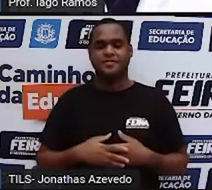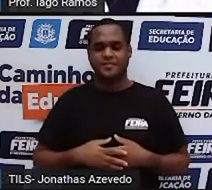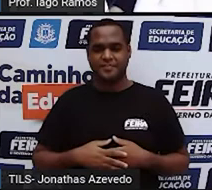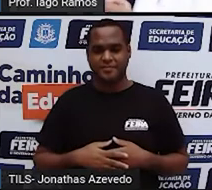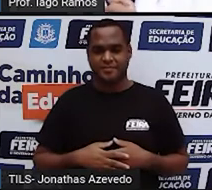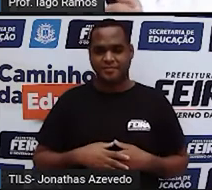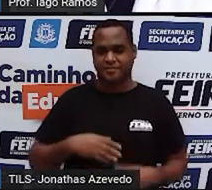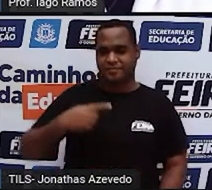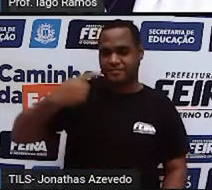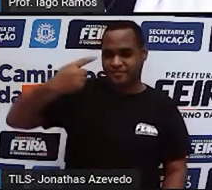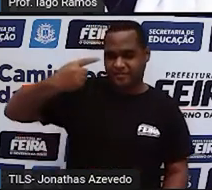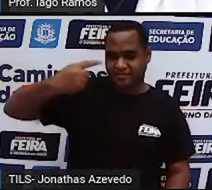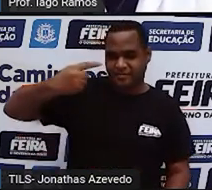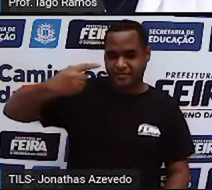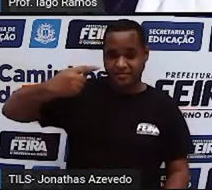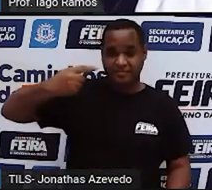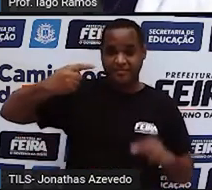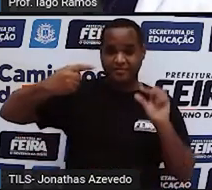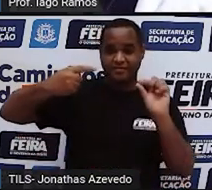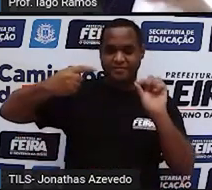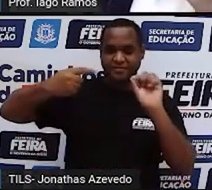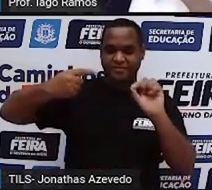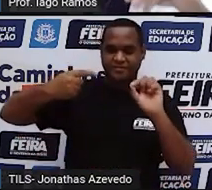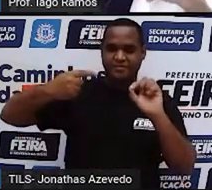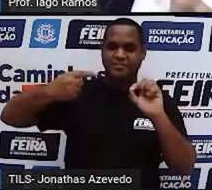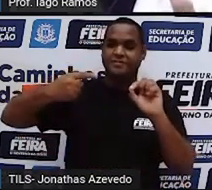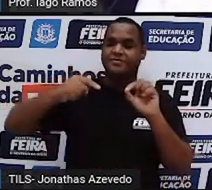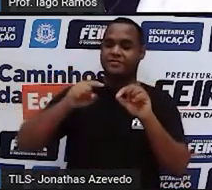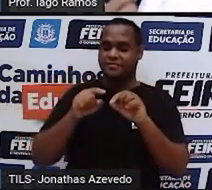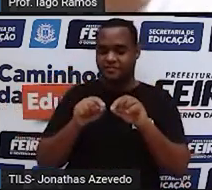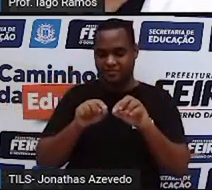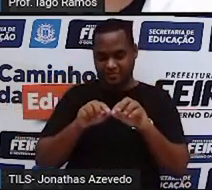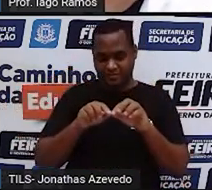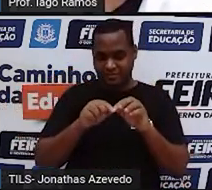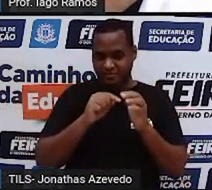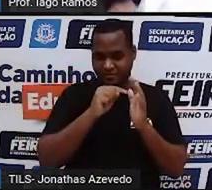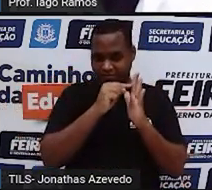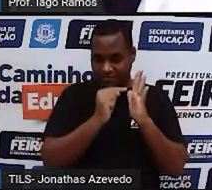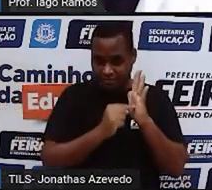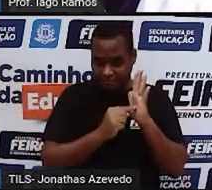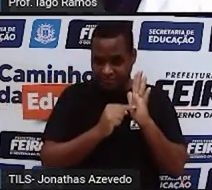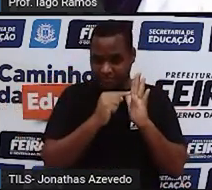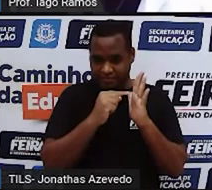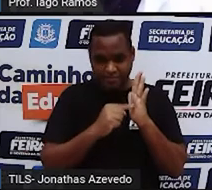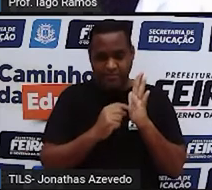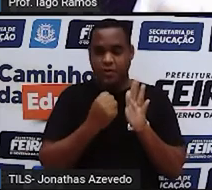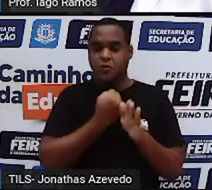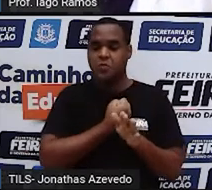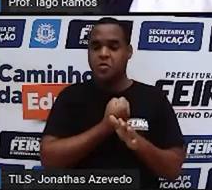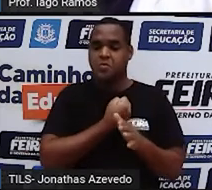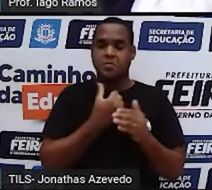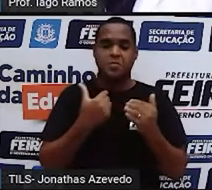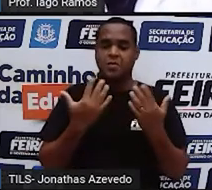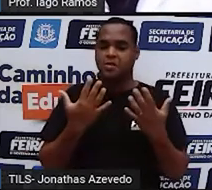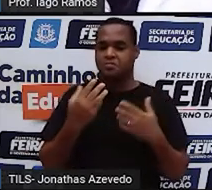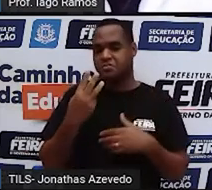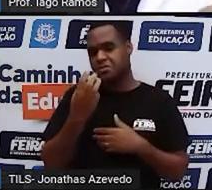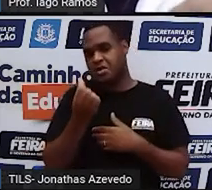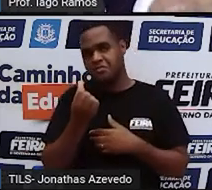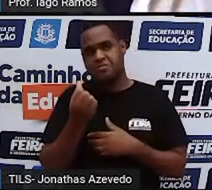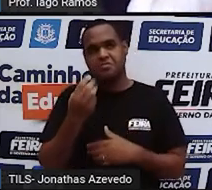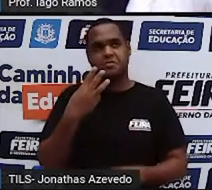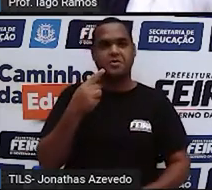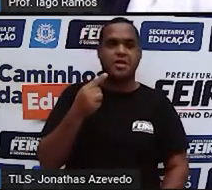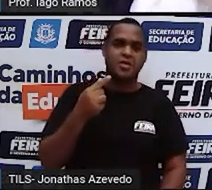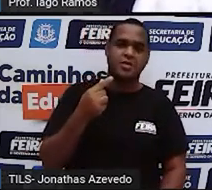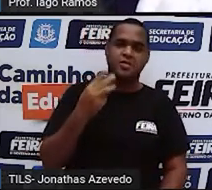Primeira coisa que você vai fazer na sua calculadora é digitar o número do seu calçado, tá? 36, 37,